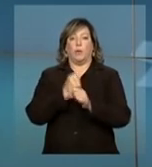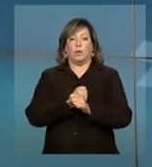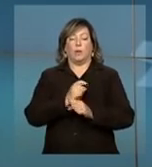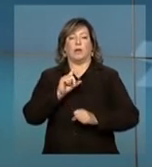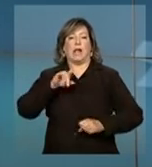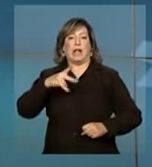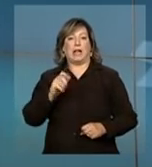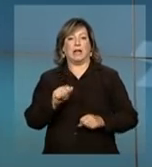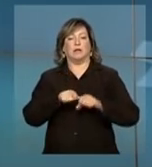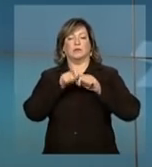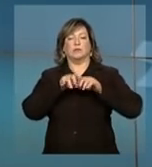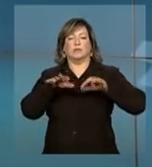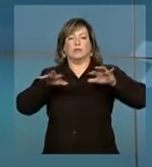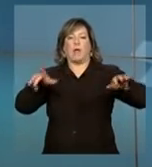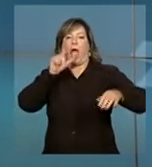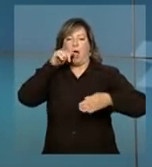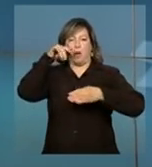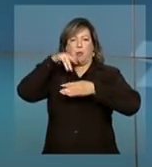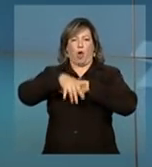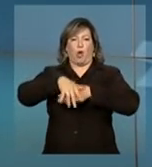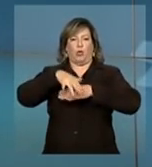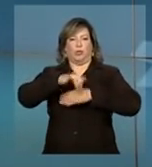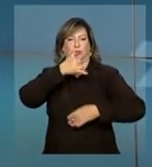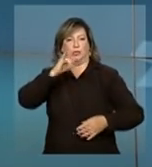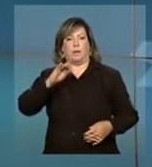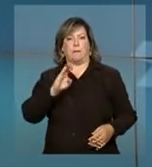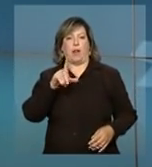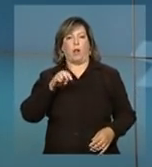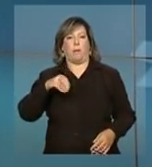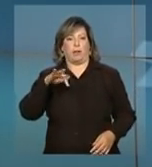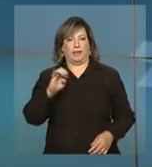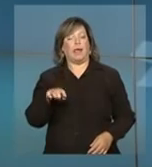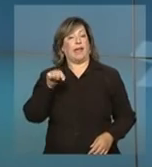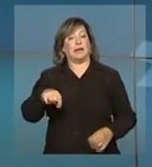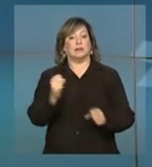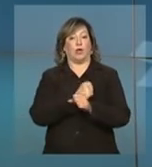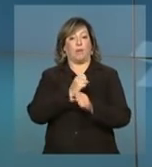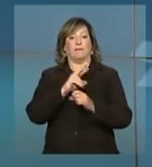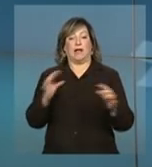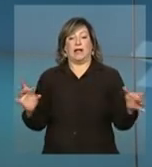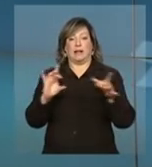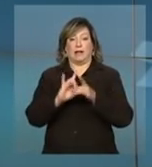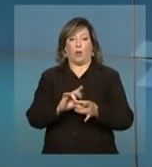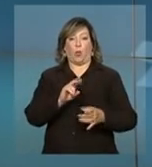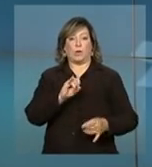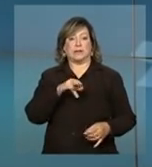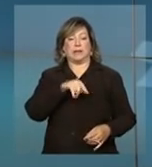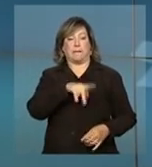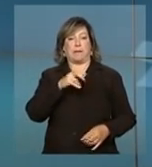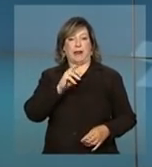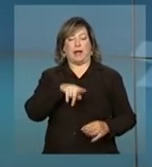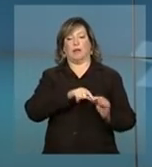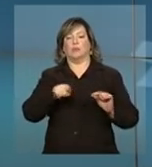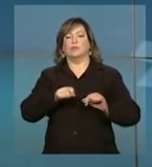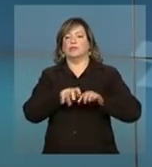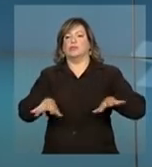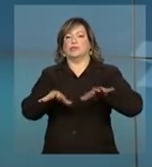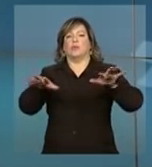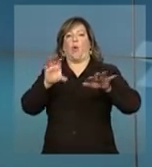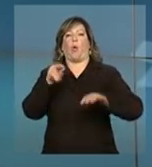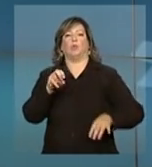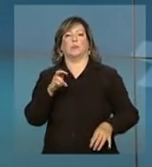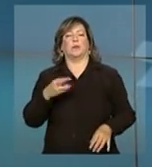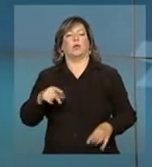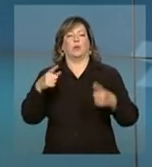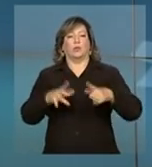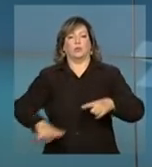linha de transmissão da hidrelétrica de Belo Monte. Essa obra vai ligar a usina no Pará aos centros consumidores de energia